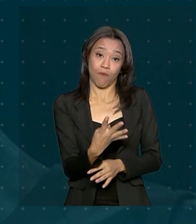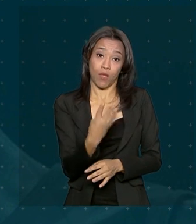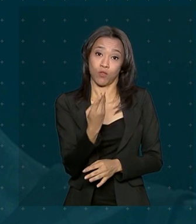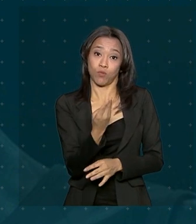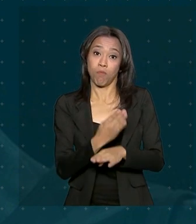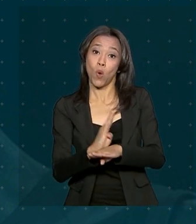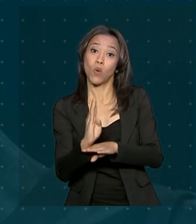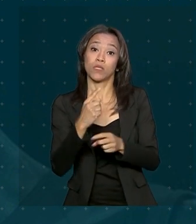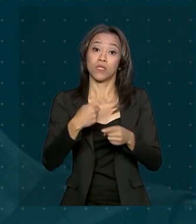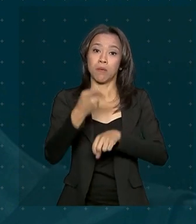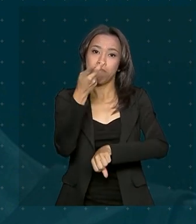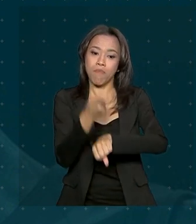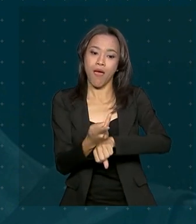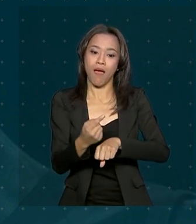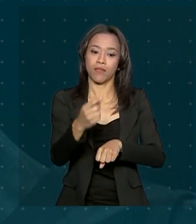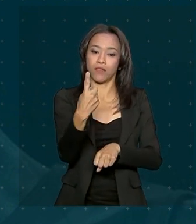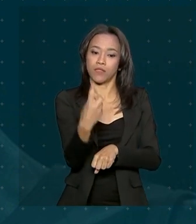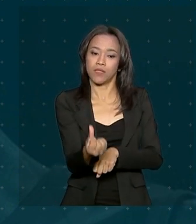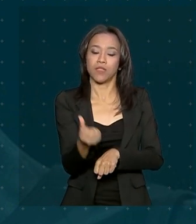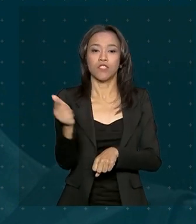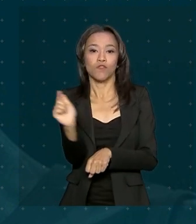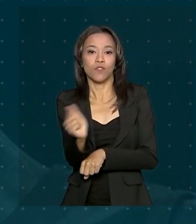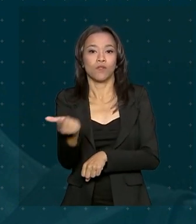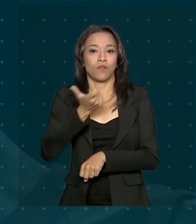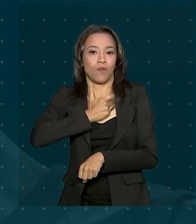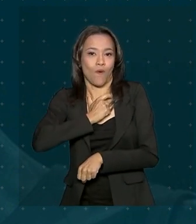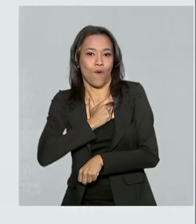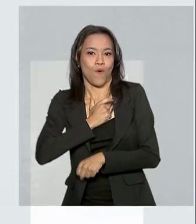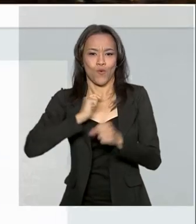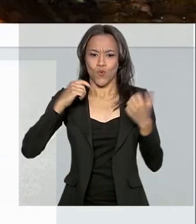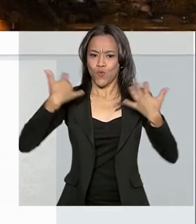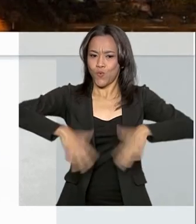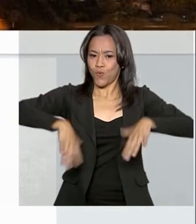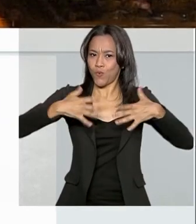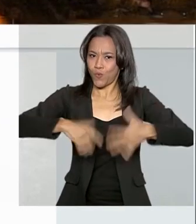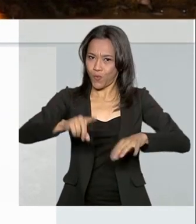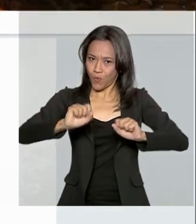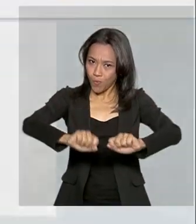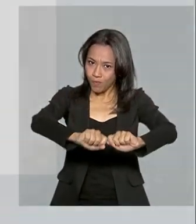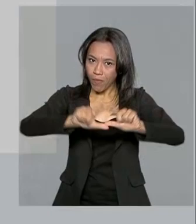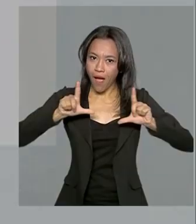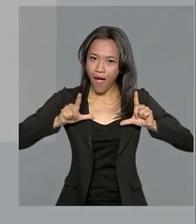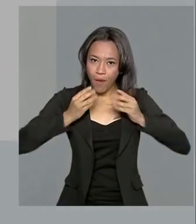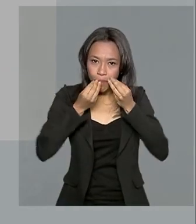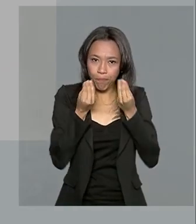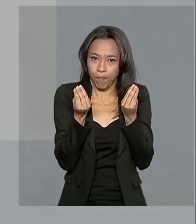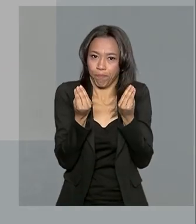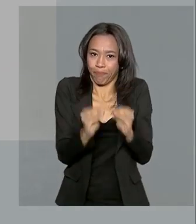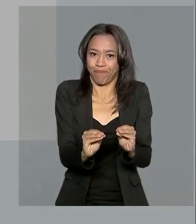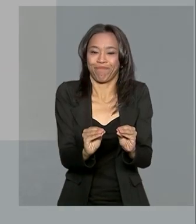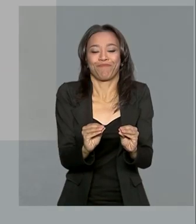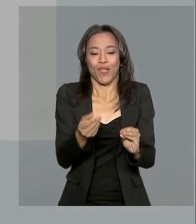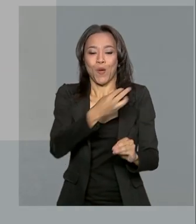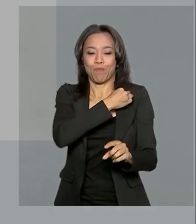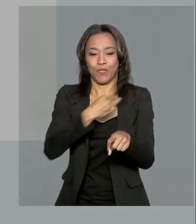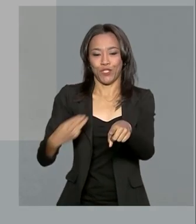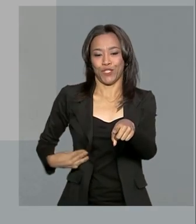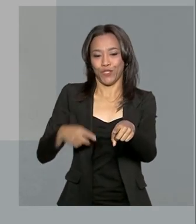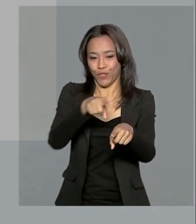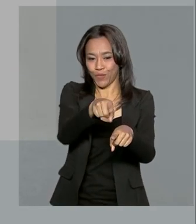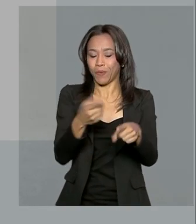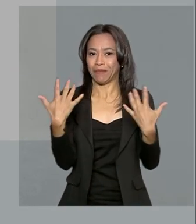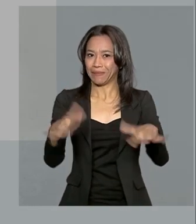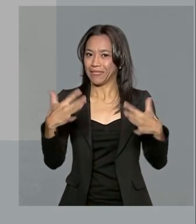16 de prata e 22 de ouro. A chuva de medalhas mereceu um post do ministro da cidadania, Osmar Terra. Ele